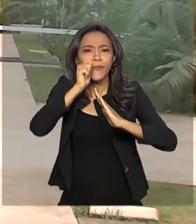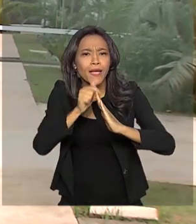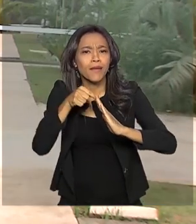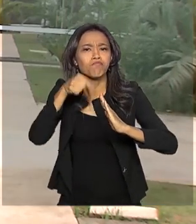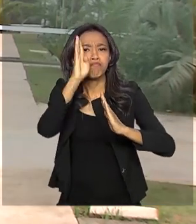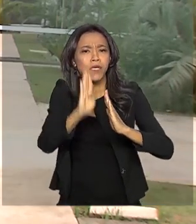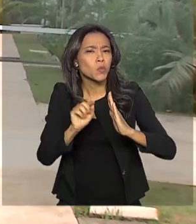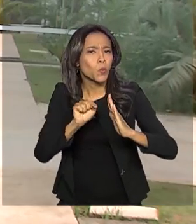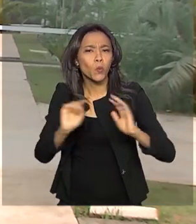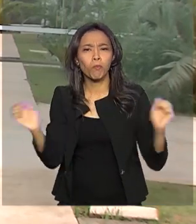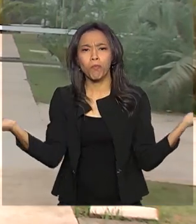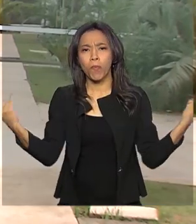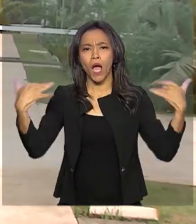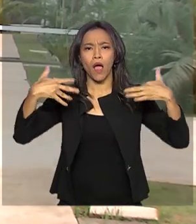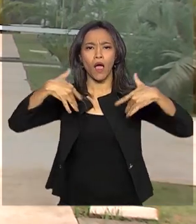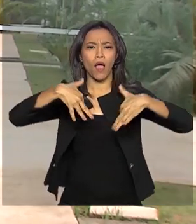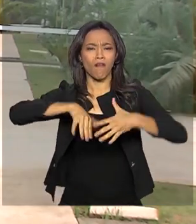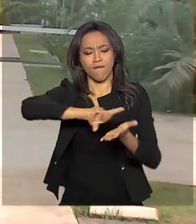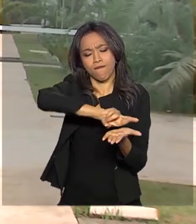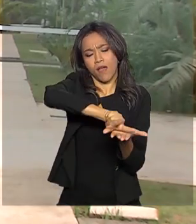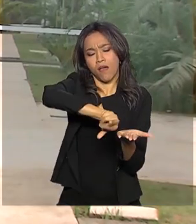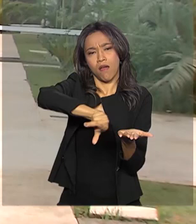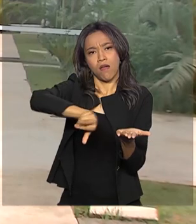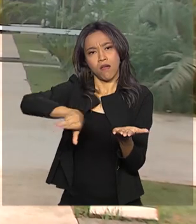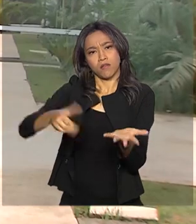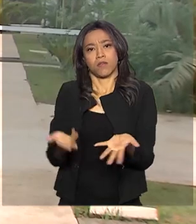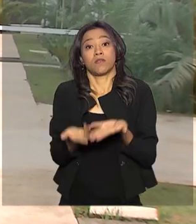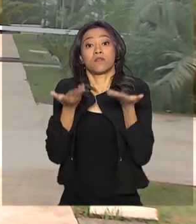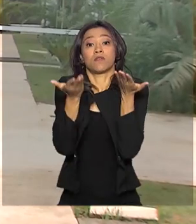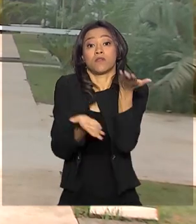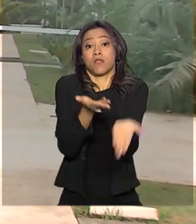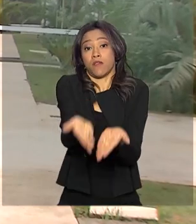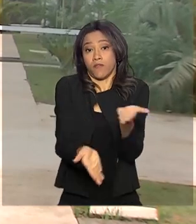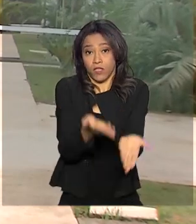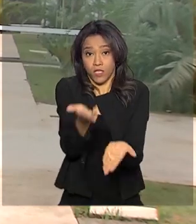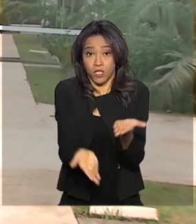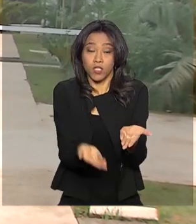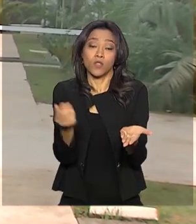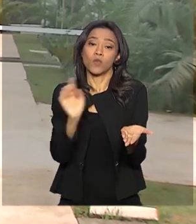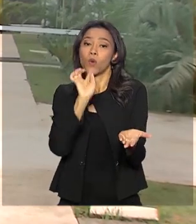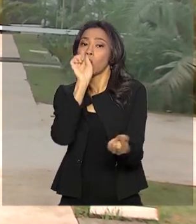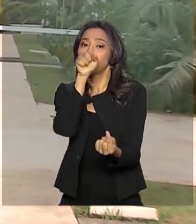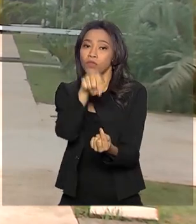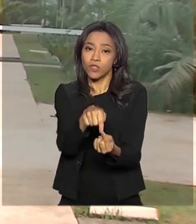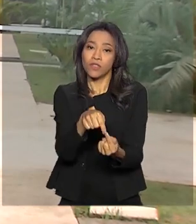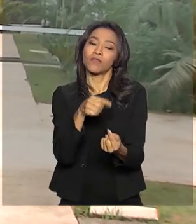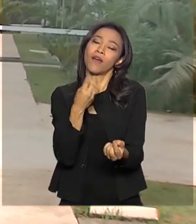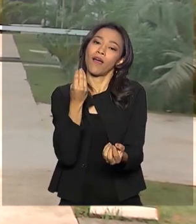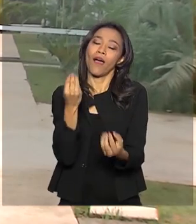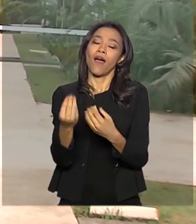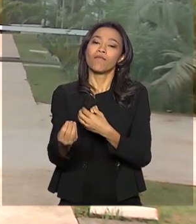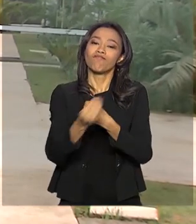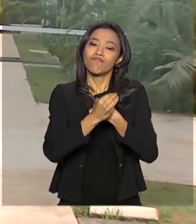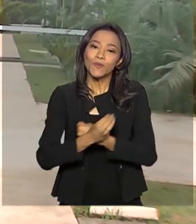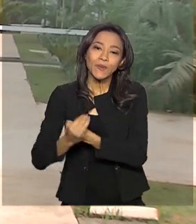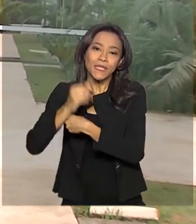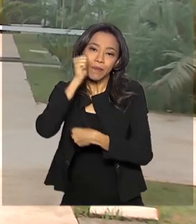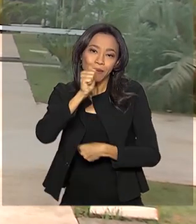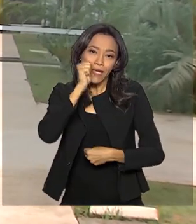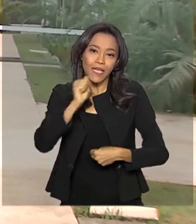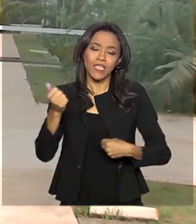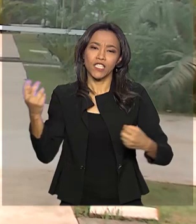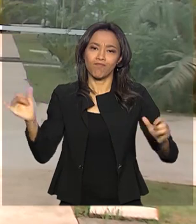todos os serviços multidisciplinares e especializados no atendimento à mulher vítima de violência.